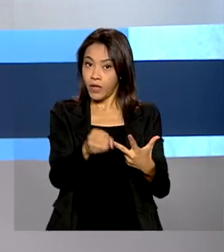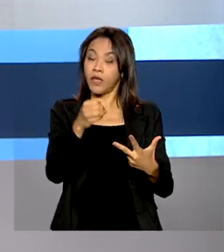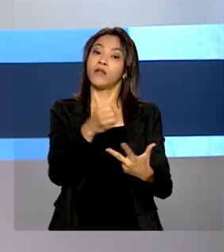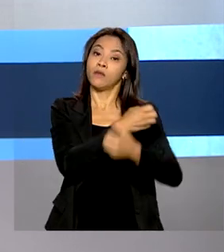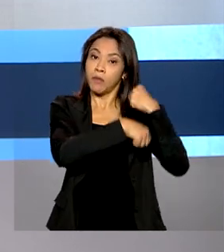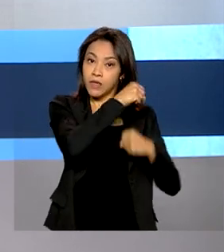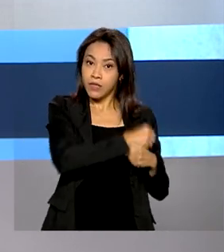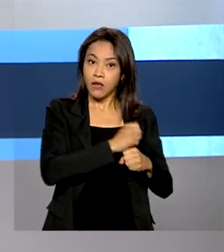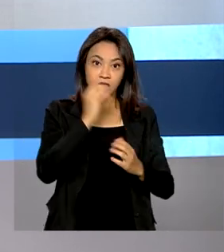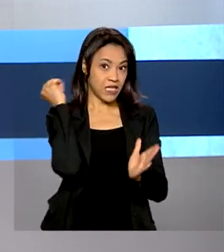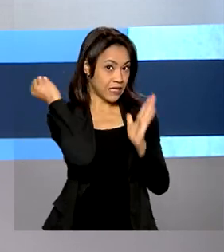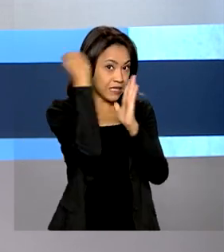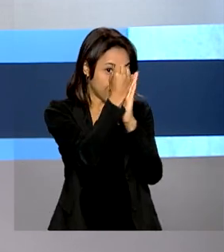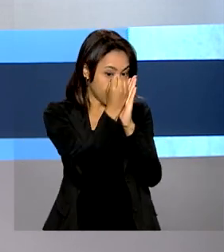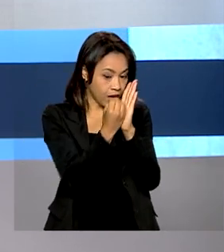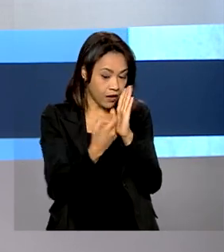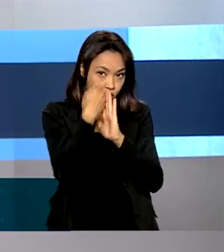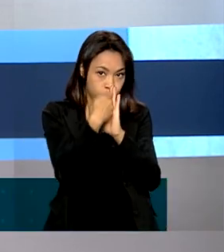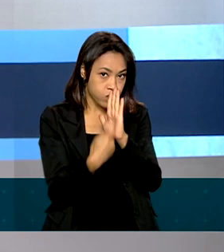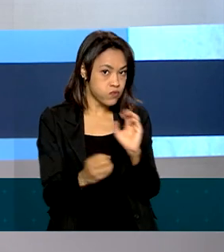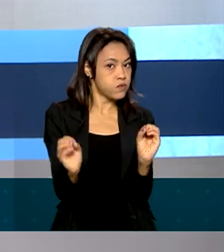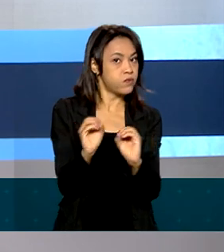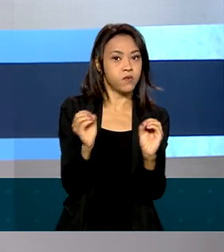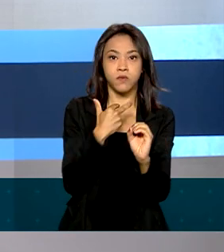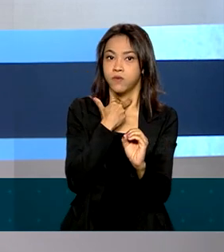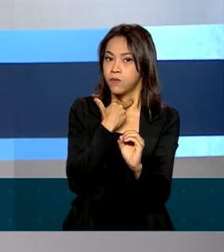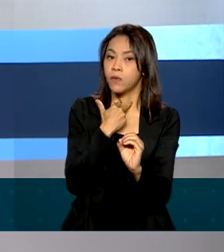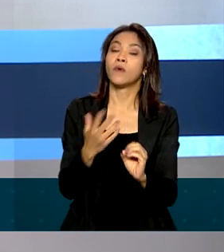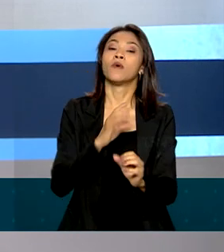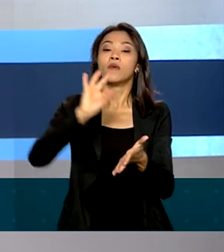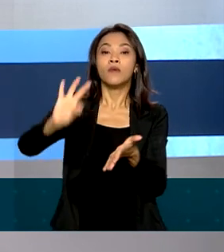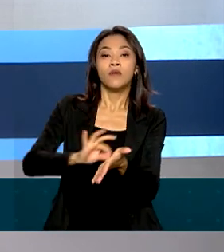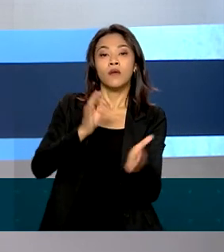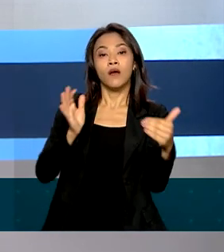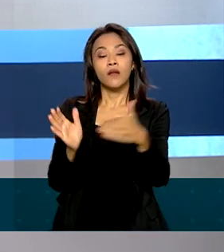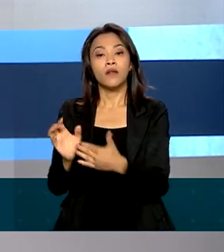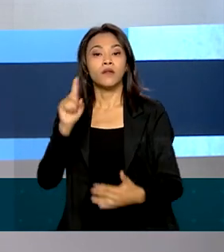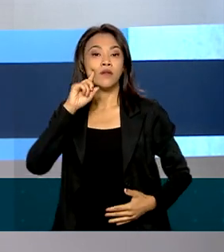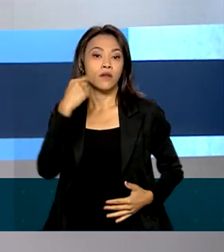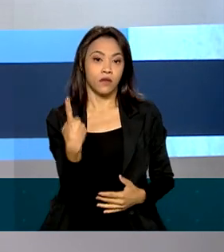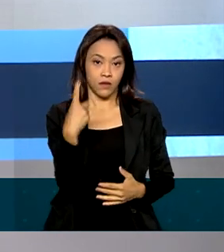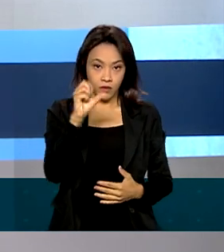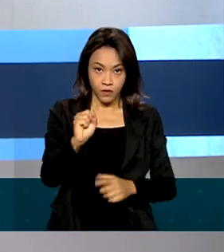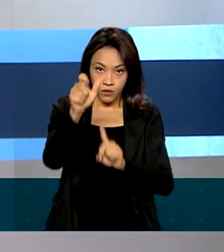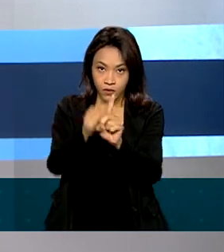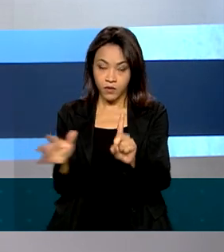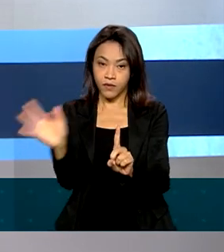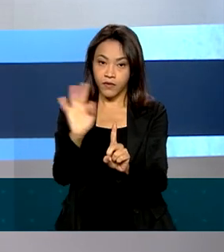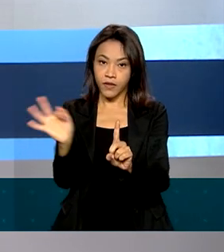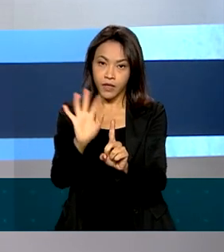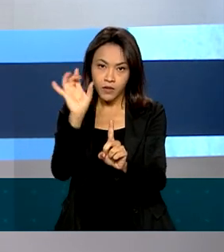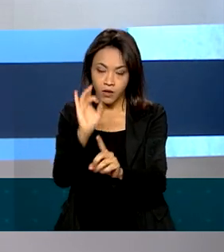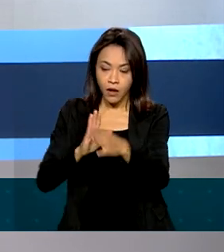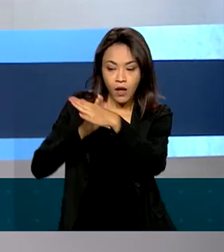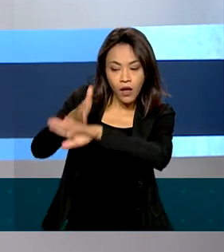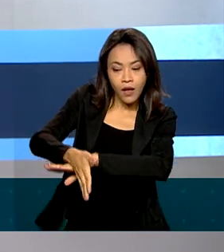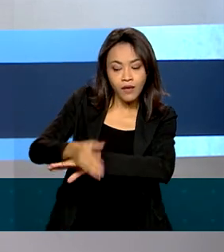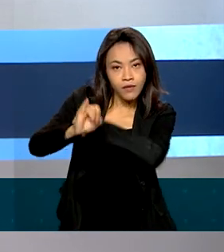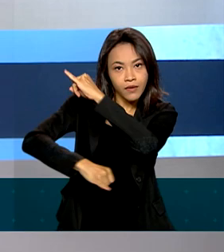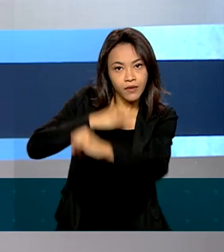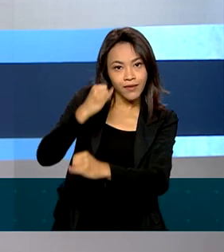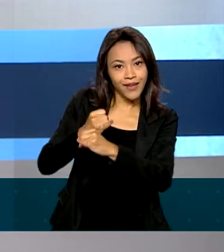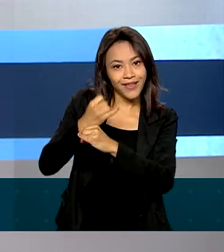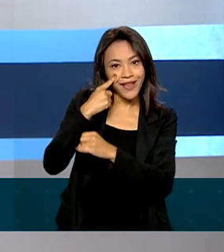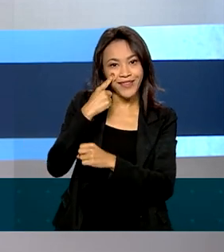e não tiraram zero na redação. As inscrições podem ser feitas até 18 de fevereiro exclusivamente pela internet no